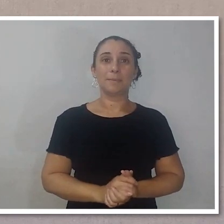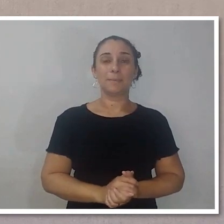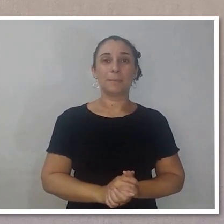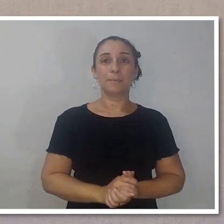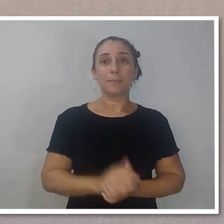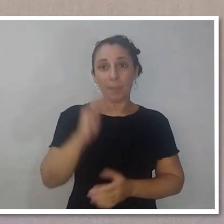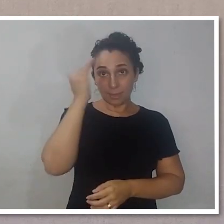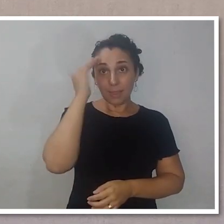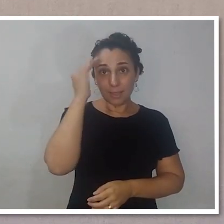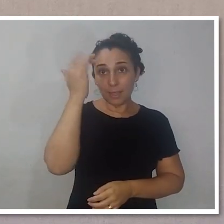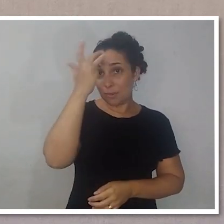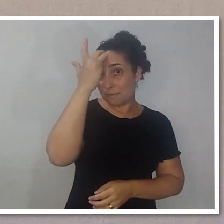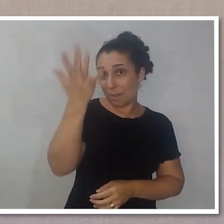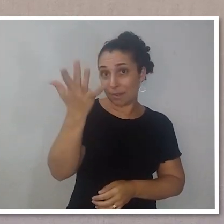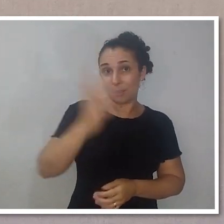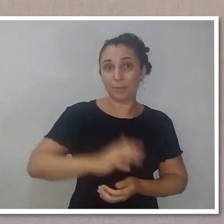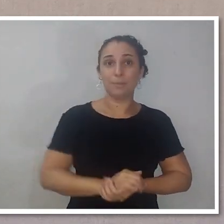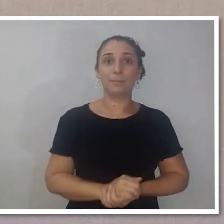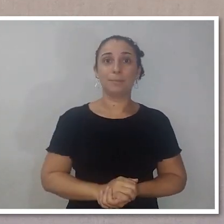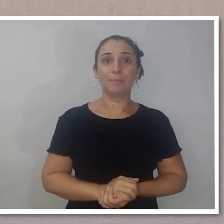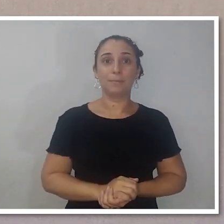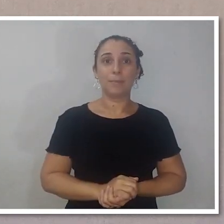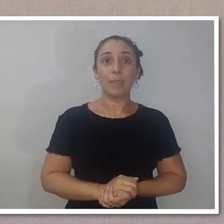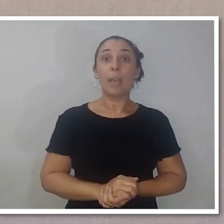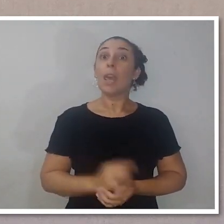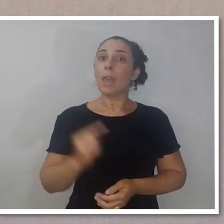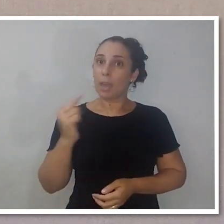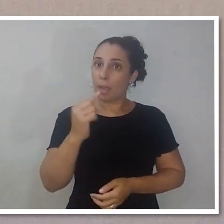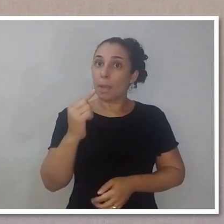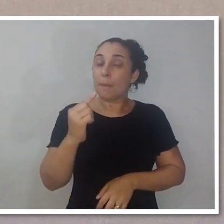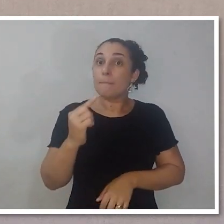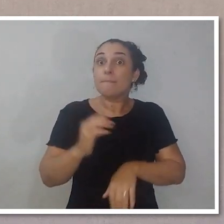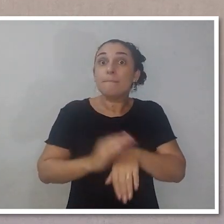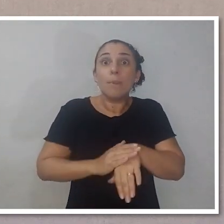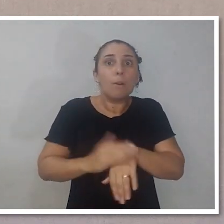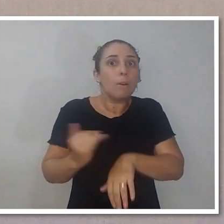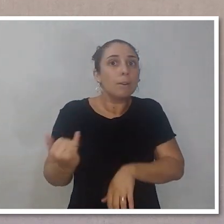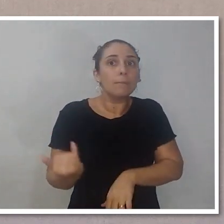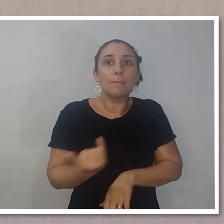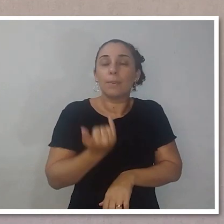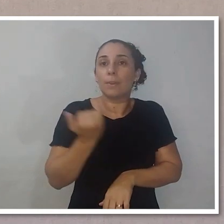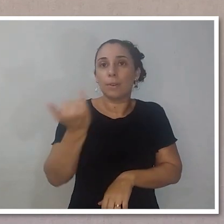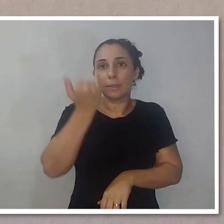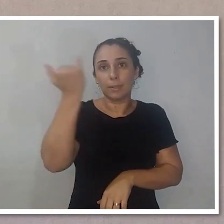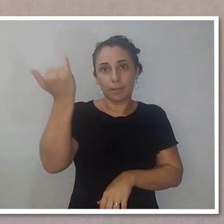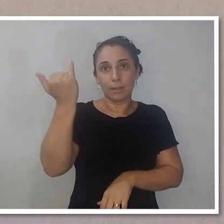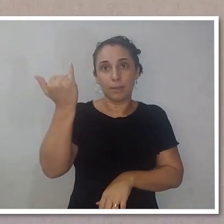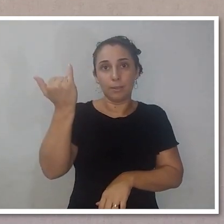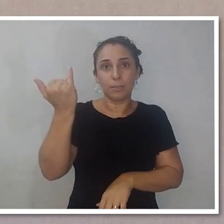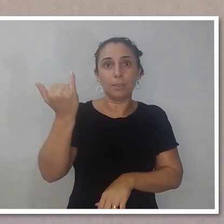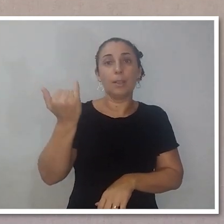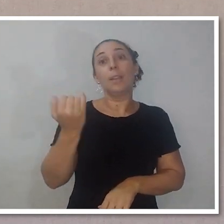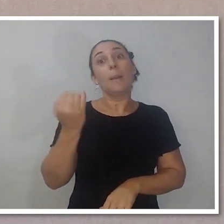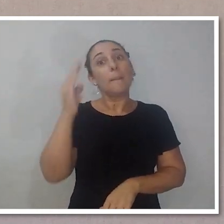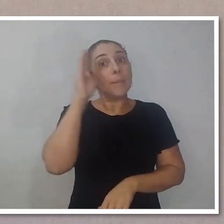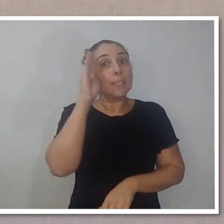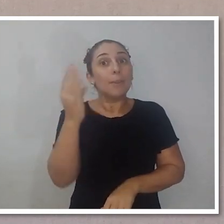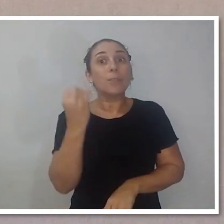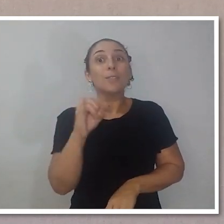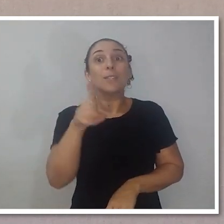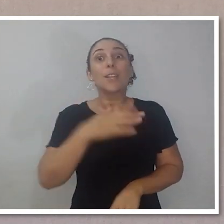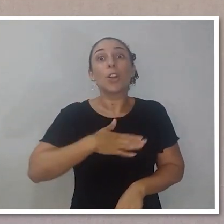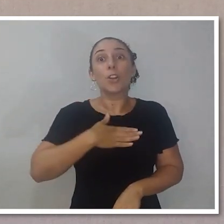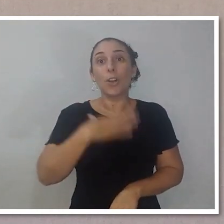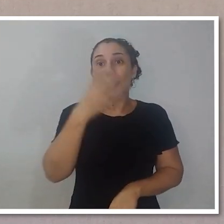Ó. Entendeu a facilidade? É um acessório muito interessante para determinado tipo de fotografia,